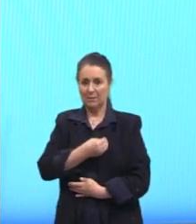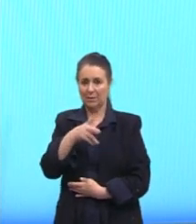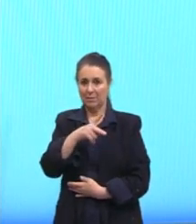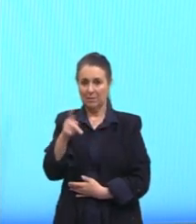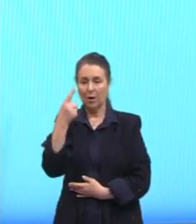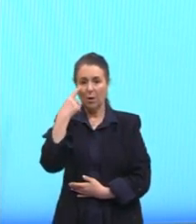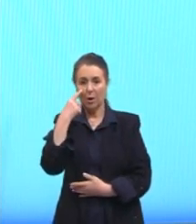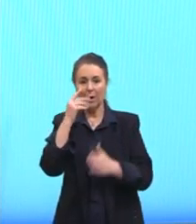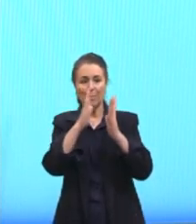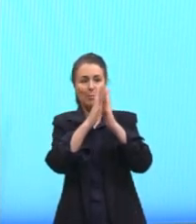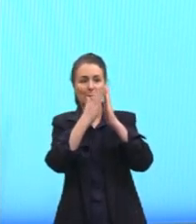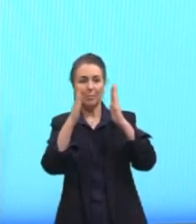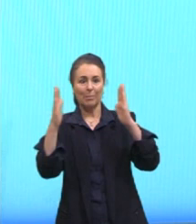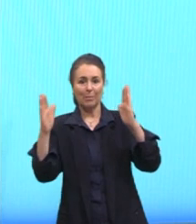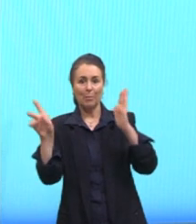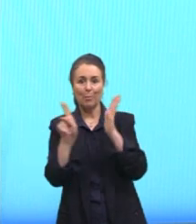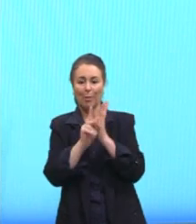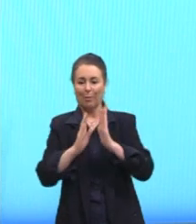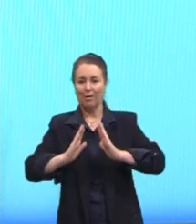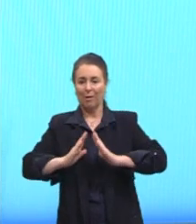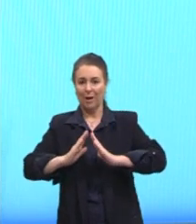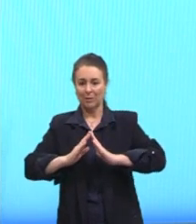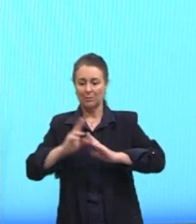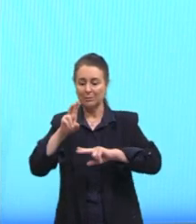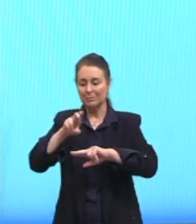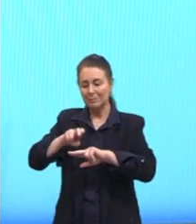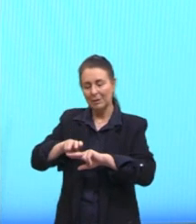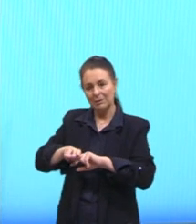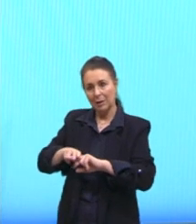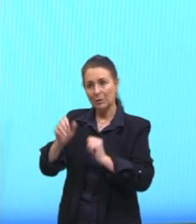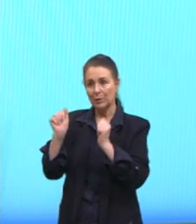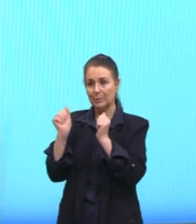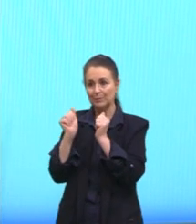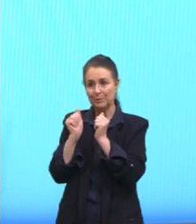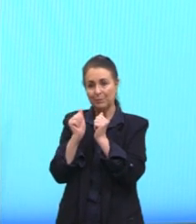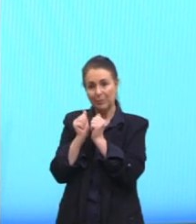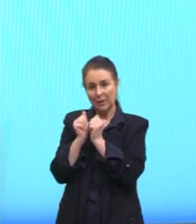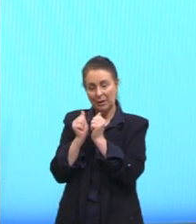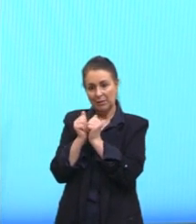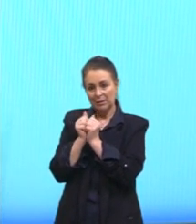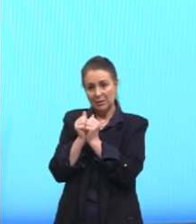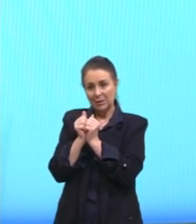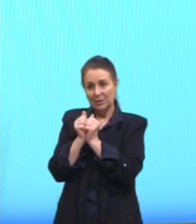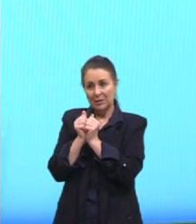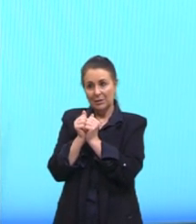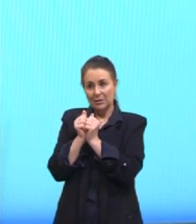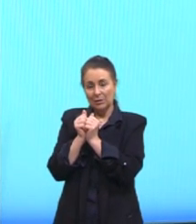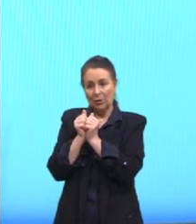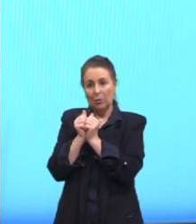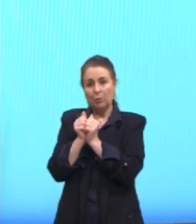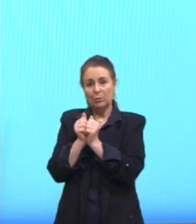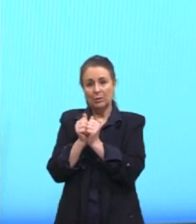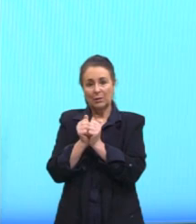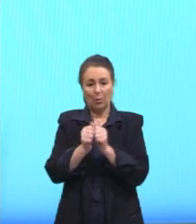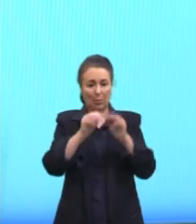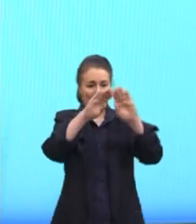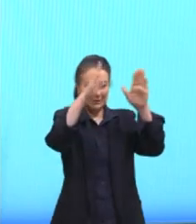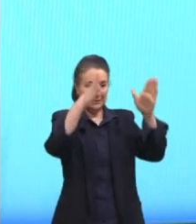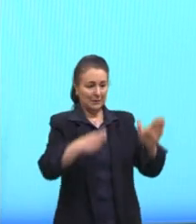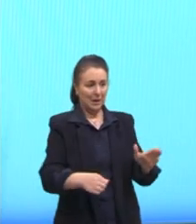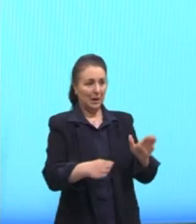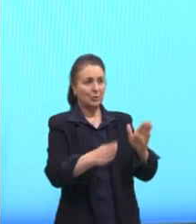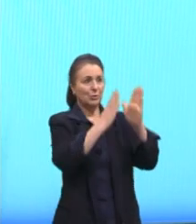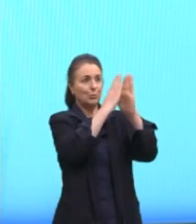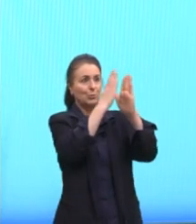da casa dele, há uns anos atrás, ele está sentado junto à sua estante de livros, né.